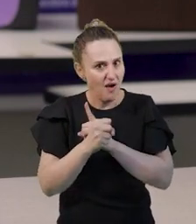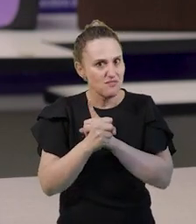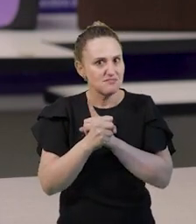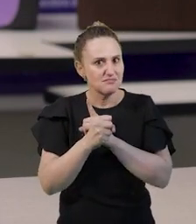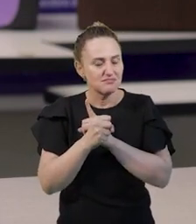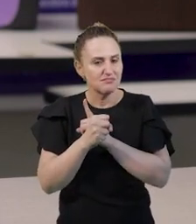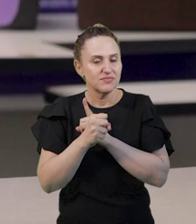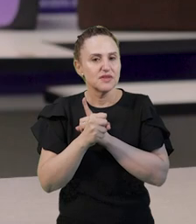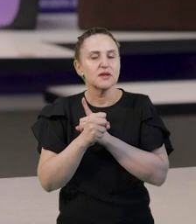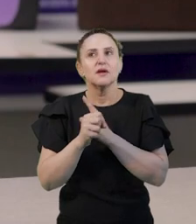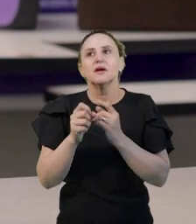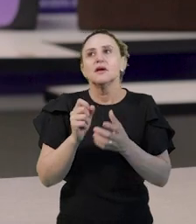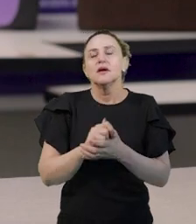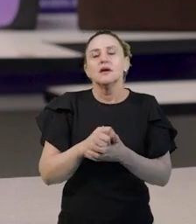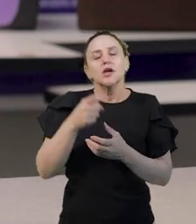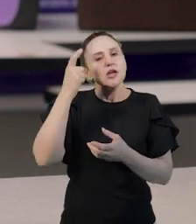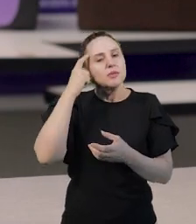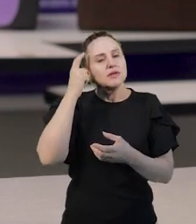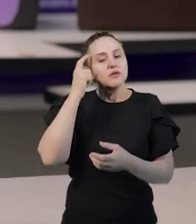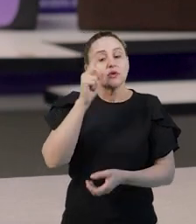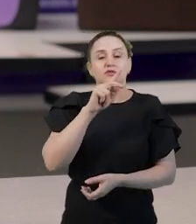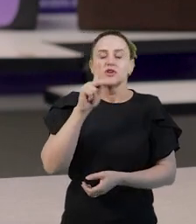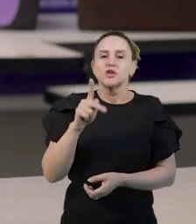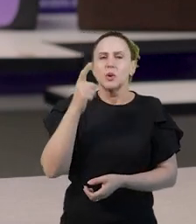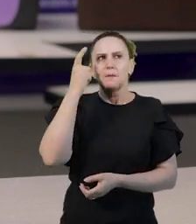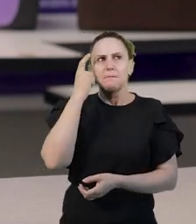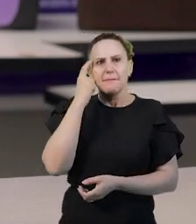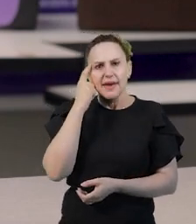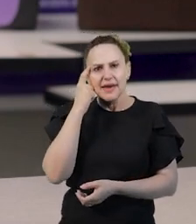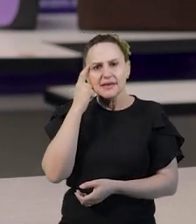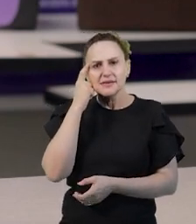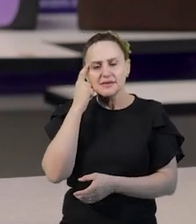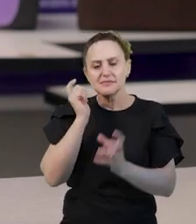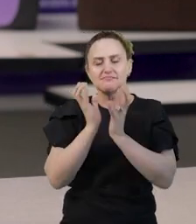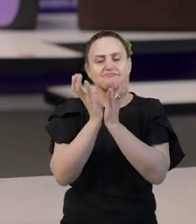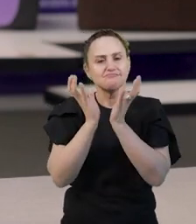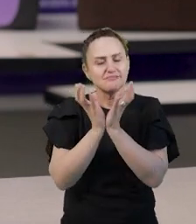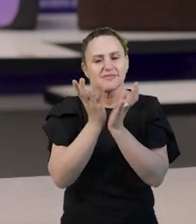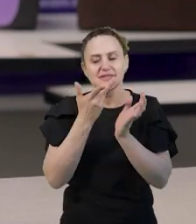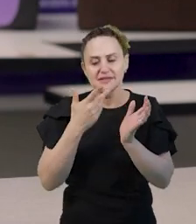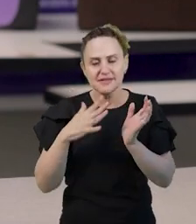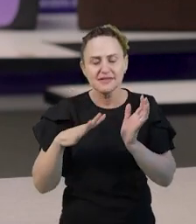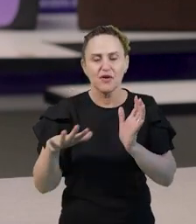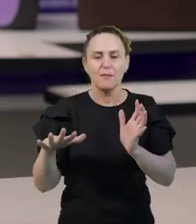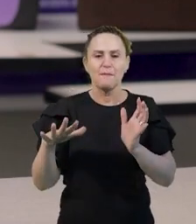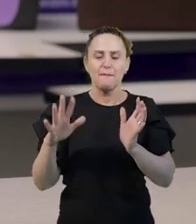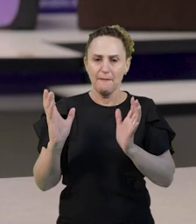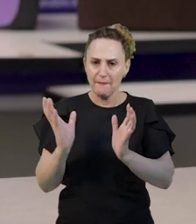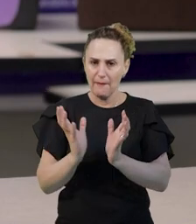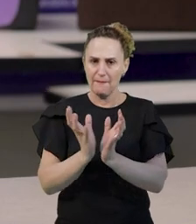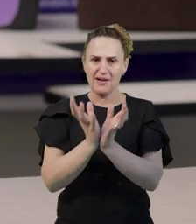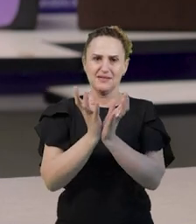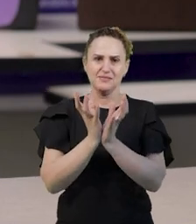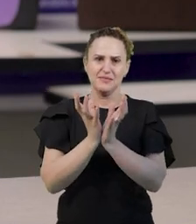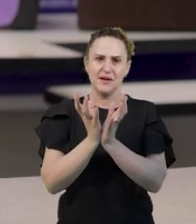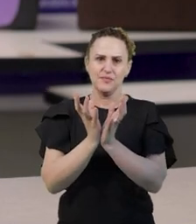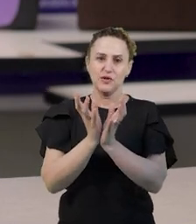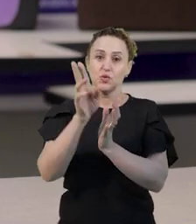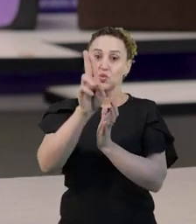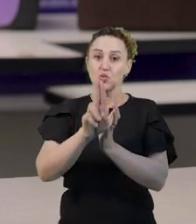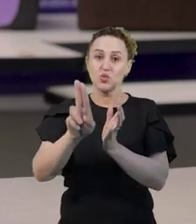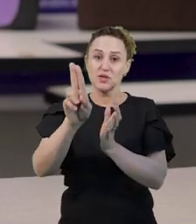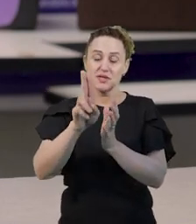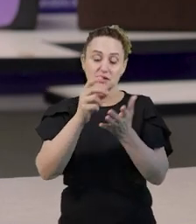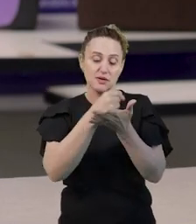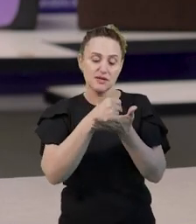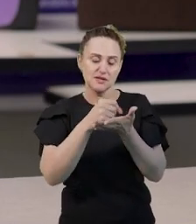pensem em algumas situações que as crianças participem, como, por exemplo, quando se utilizam da escrita para